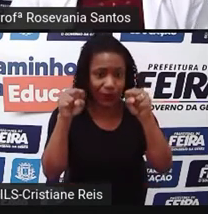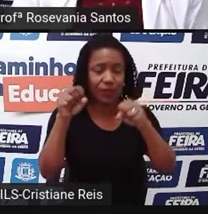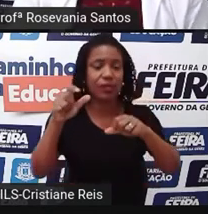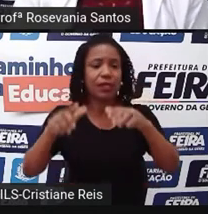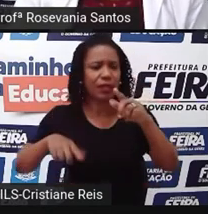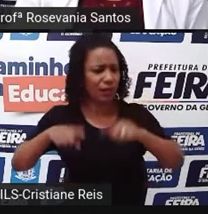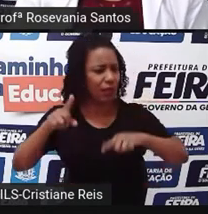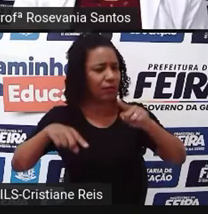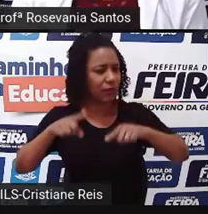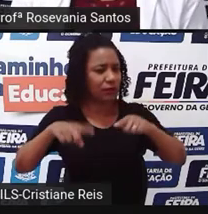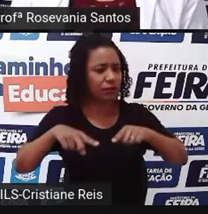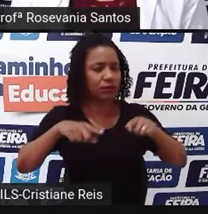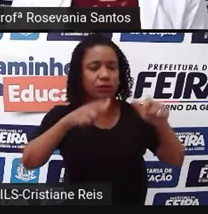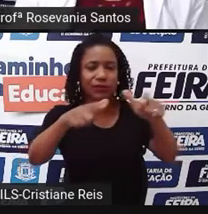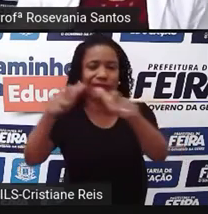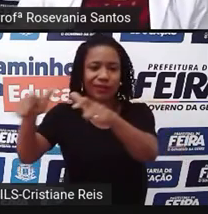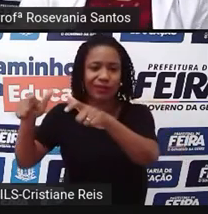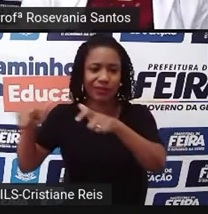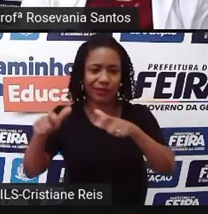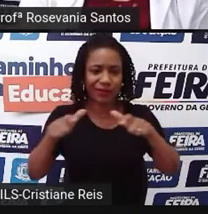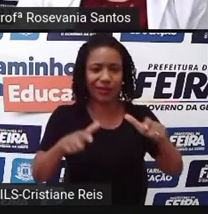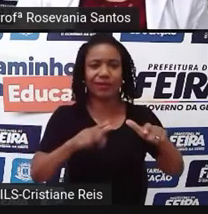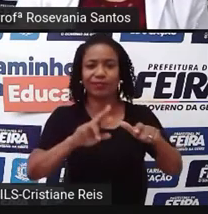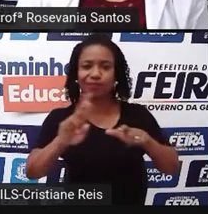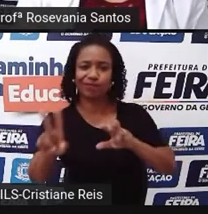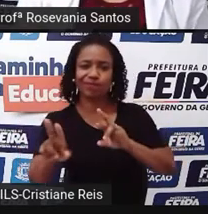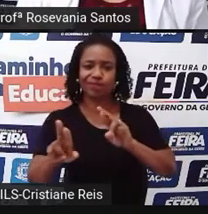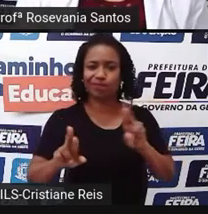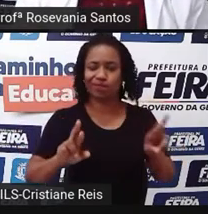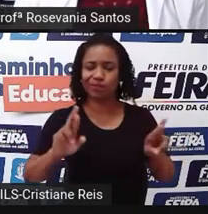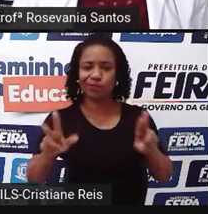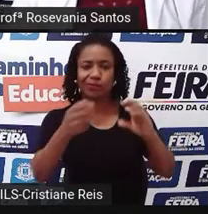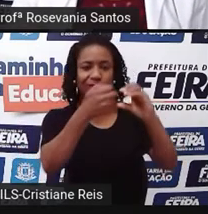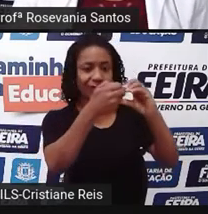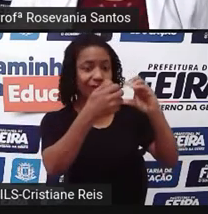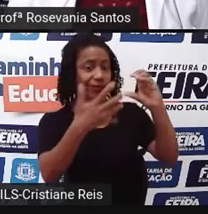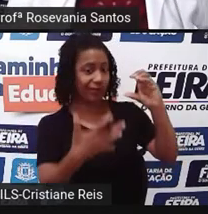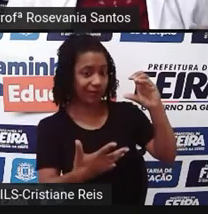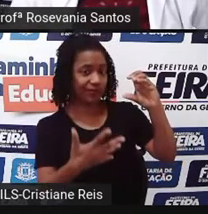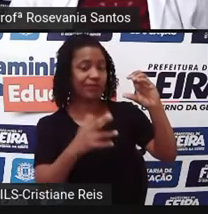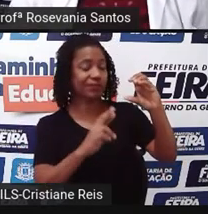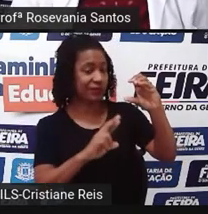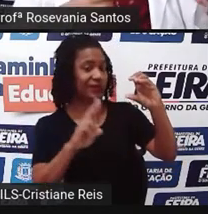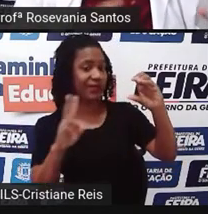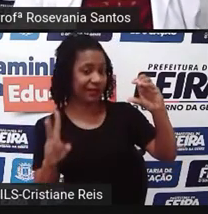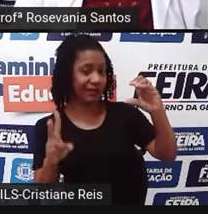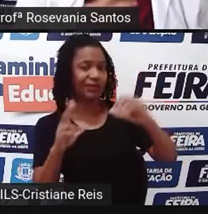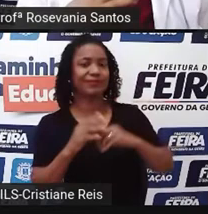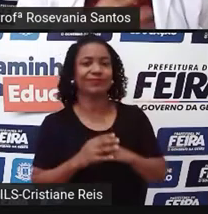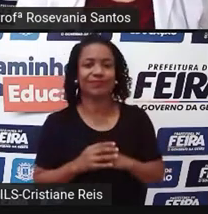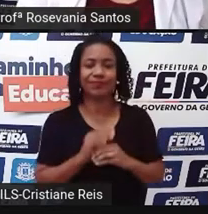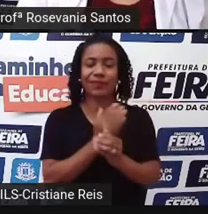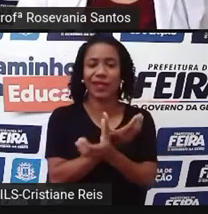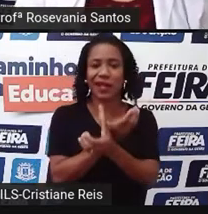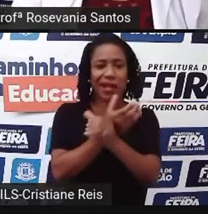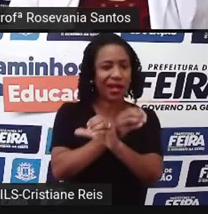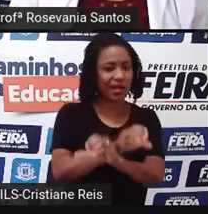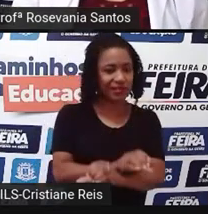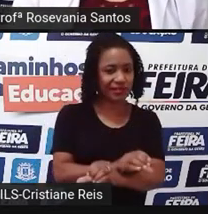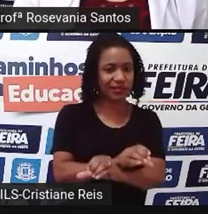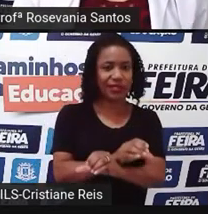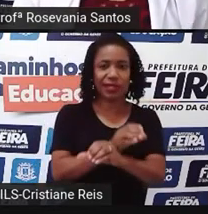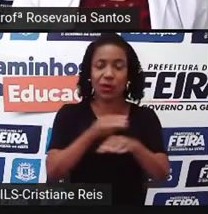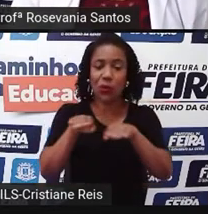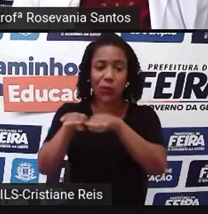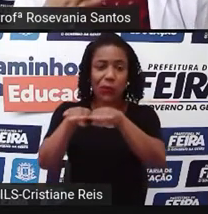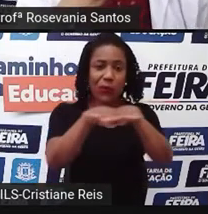em que se encontram, apresentam diferentes características. Isso mesmo, a caatinga, ela não é igual em todos